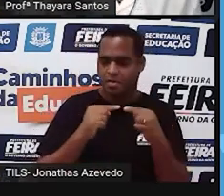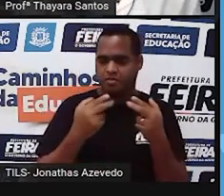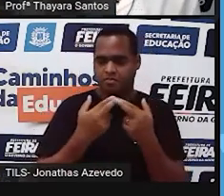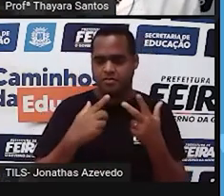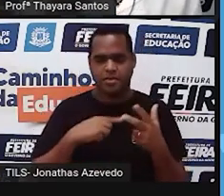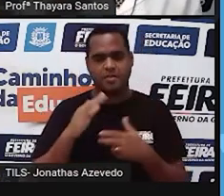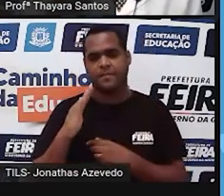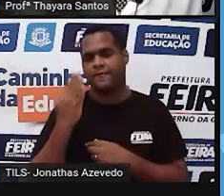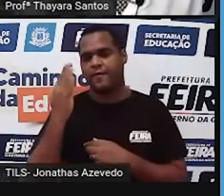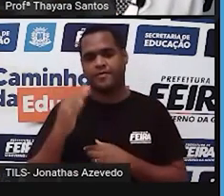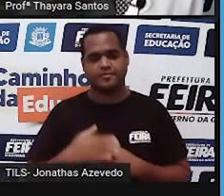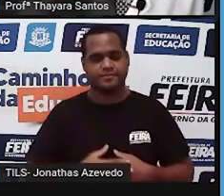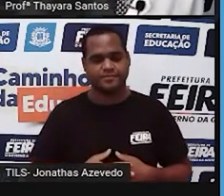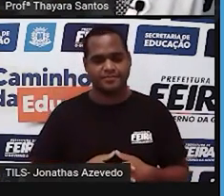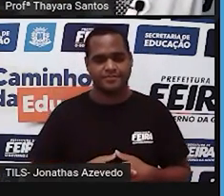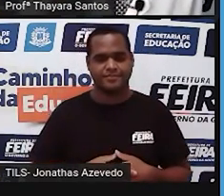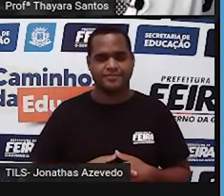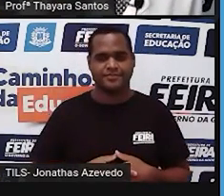afirmação é falsa.